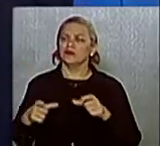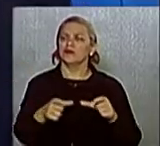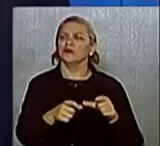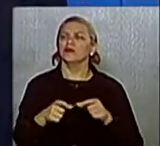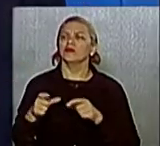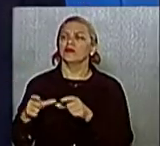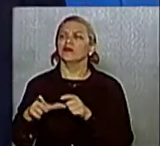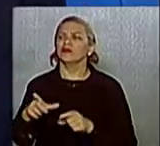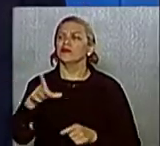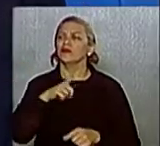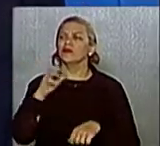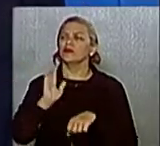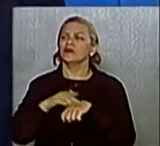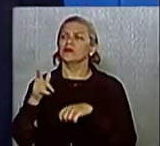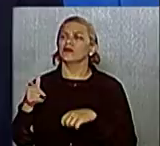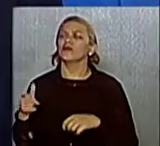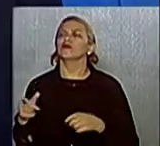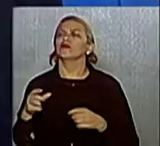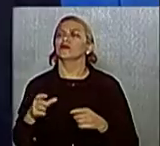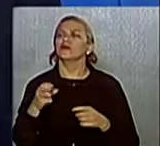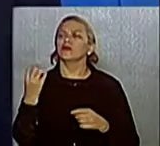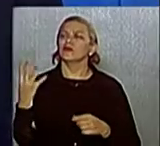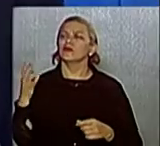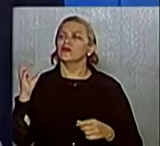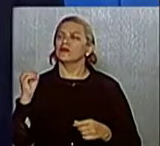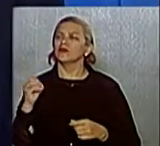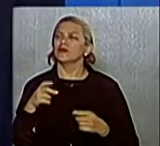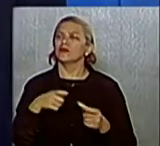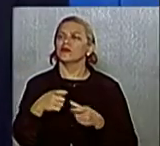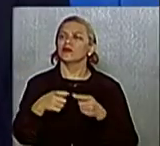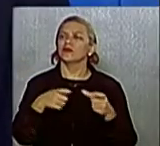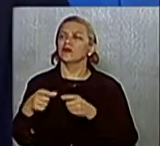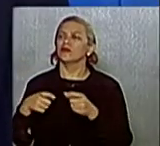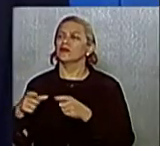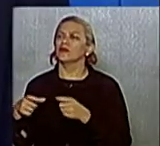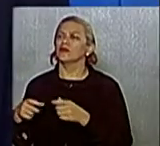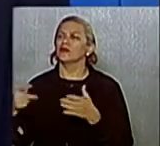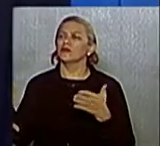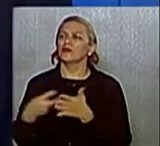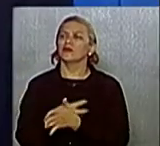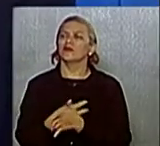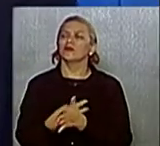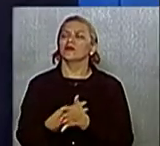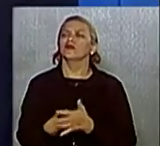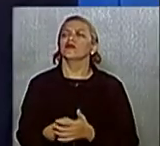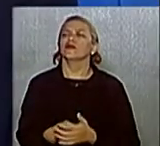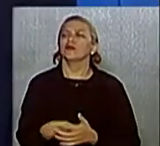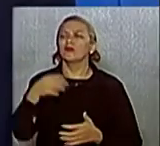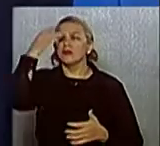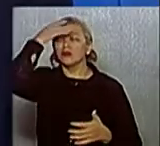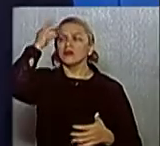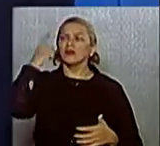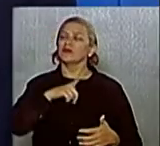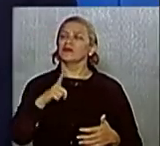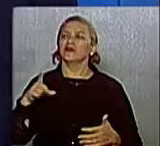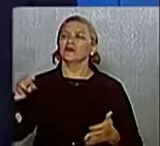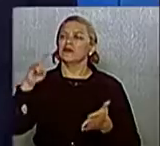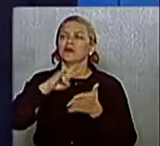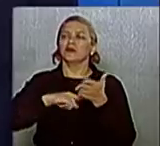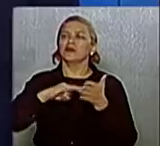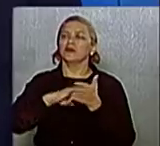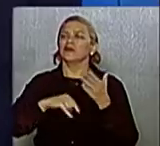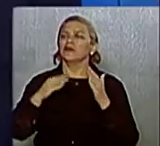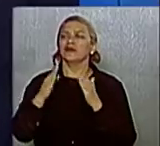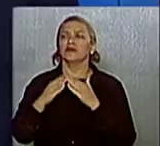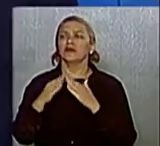mais de 40 bairros em situação irregular. Cidadãos que não têm uma escritura, que investiram o seu dinheiro